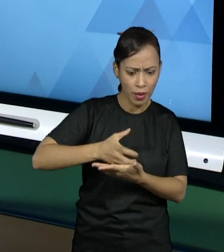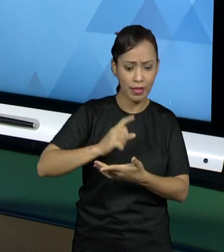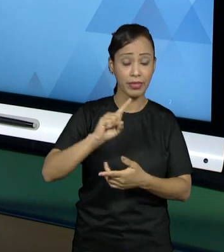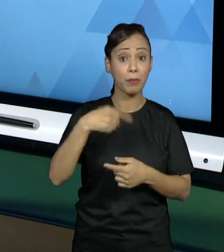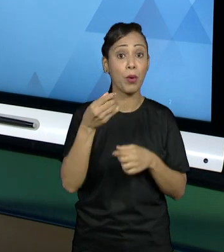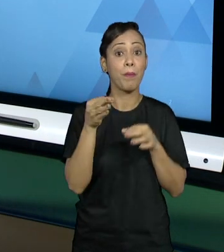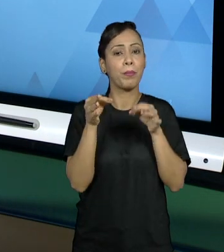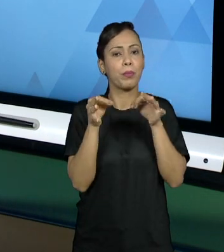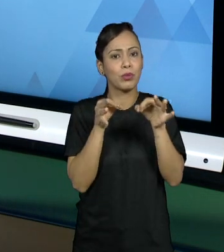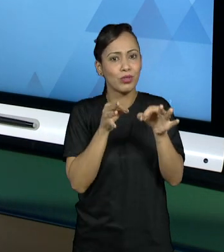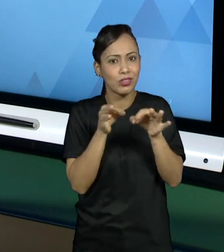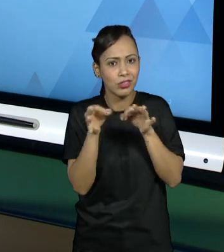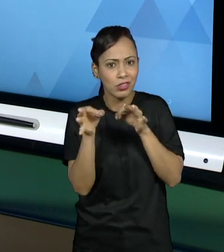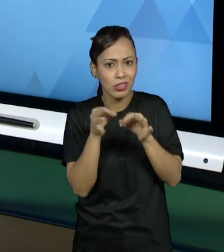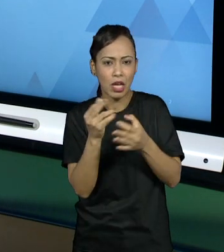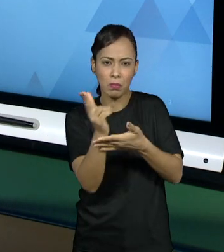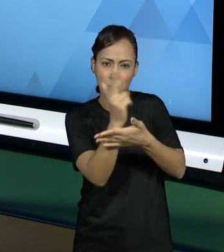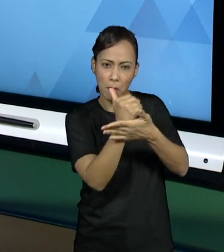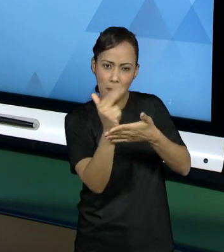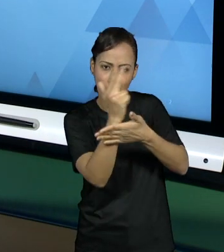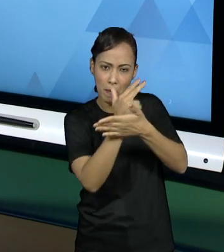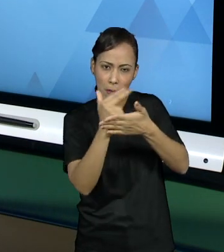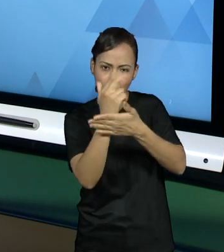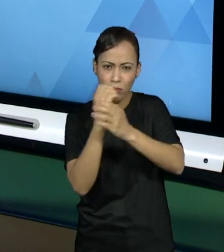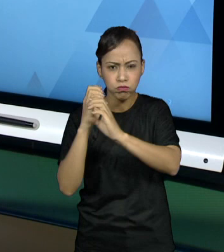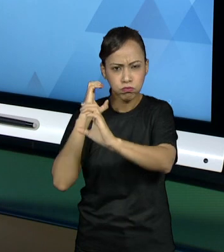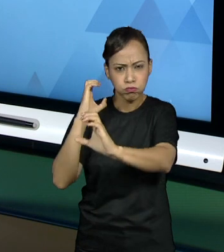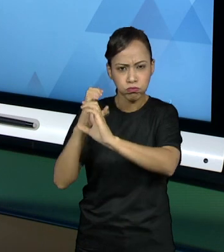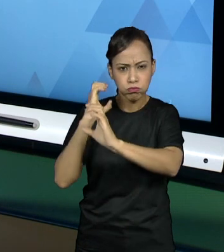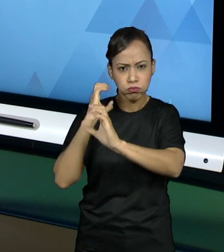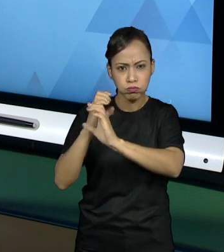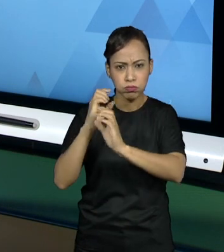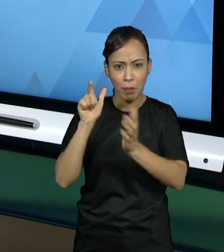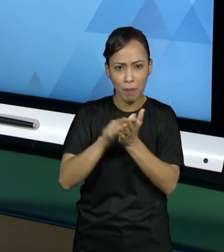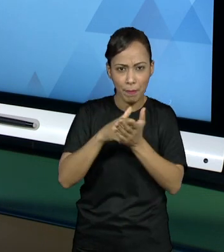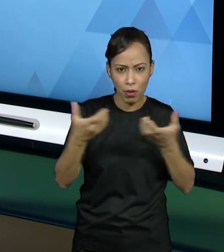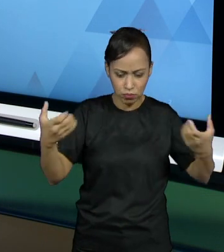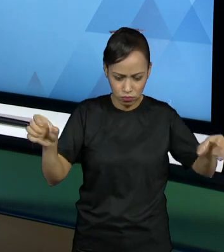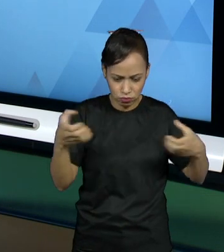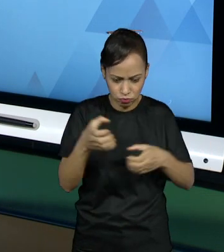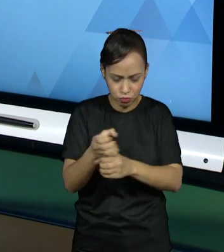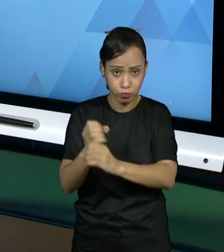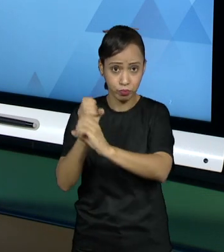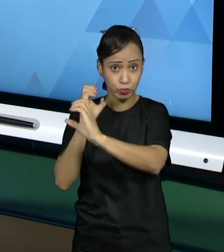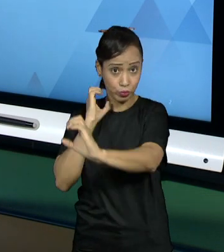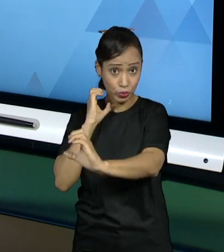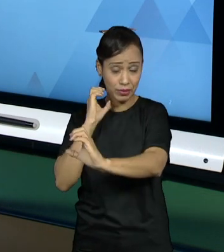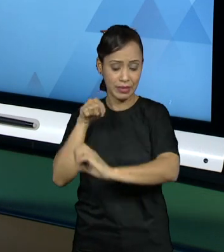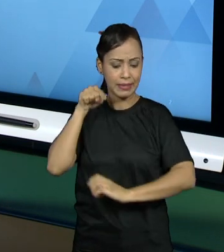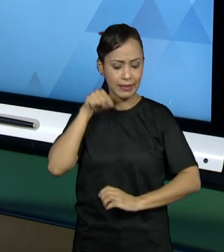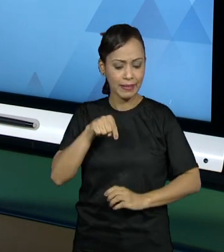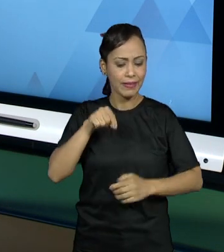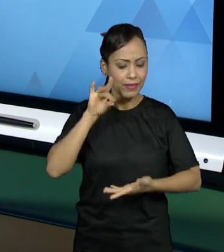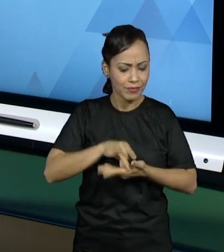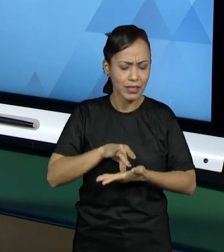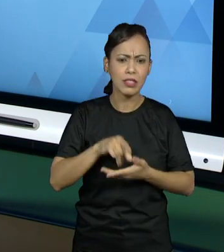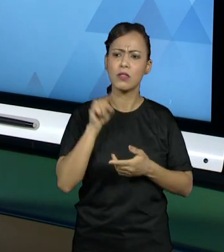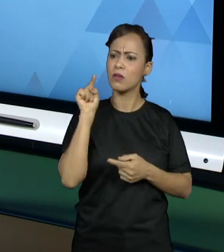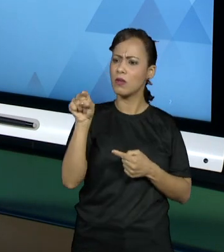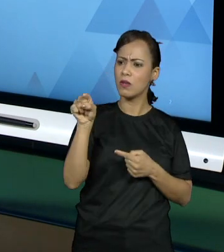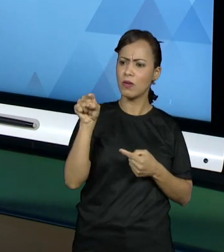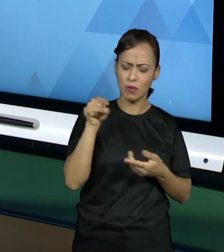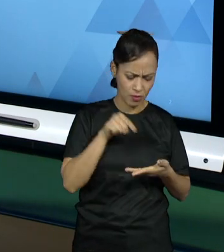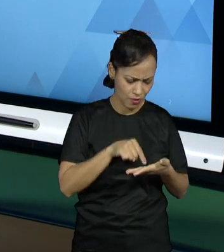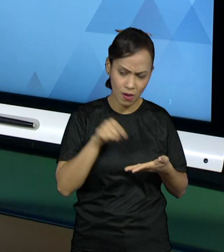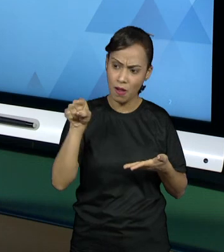casa. Porque ao desenvolver o projeto, você vai começando a ver que existe uma coisa que você colocou aqui que podia estar